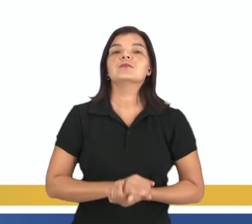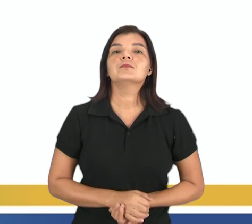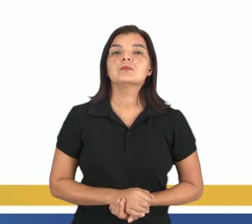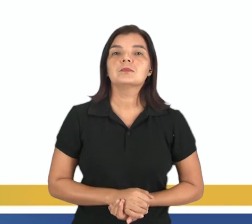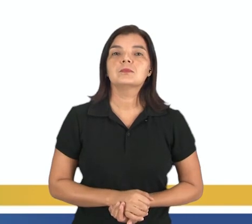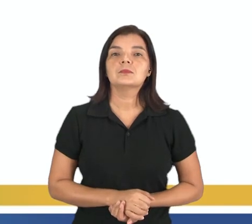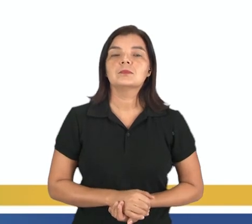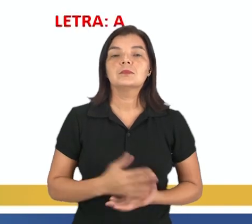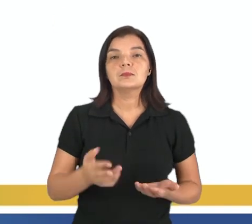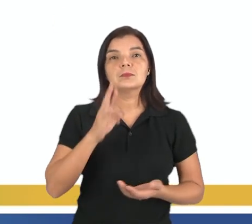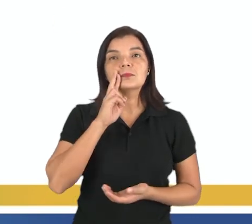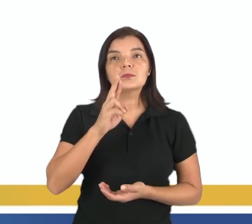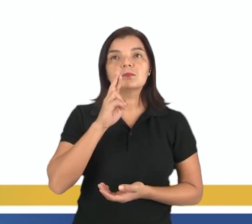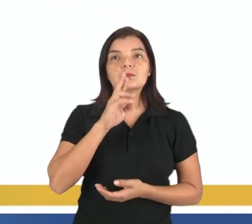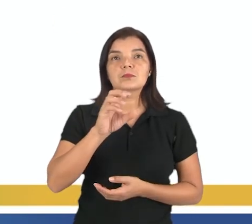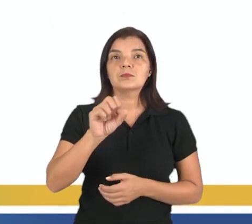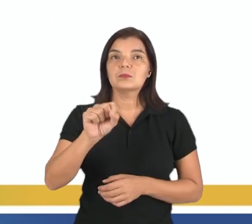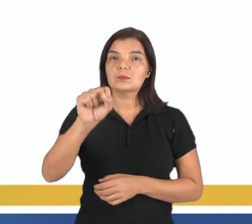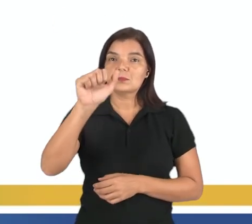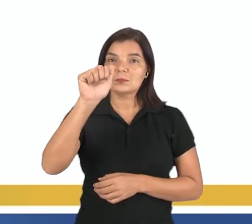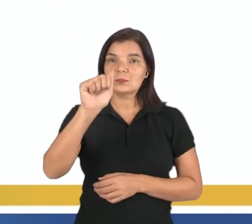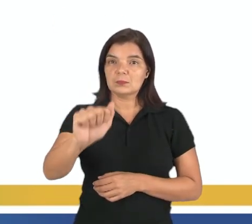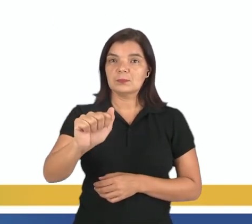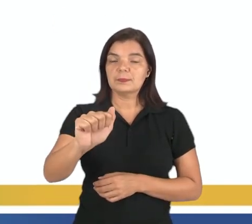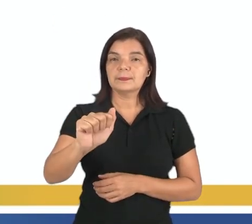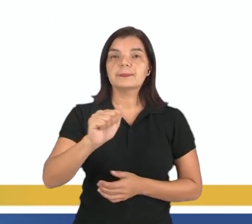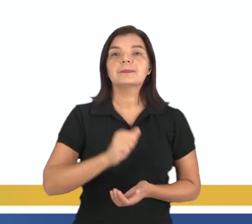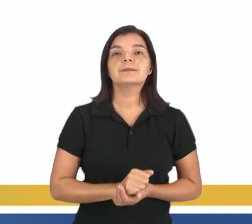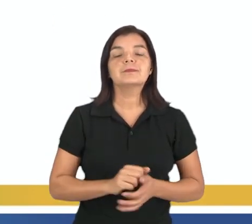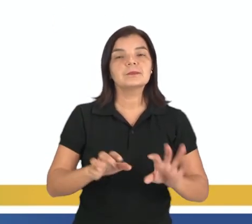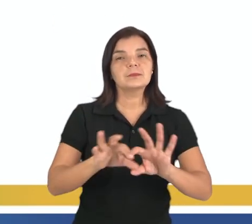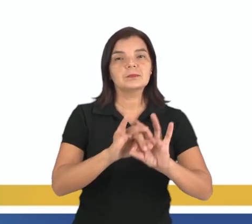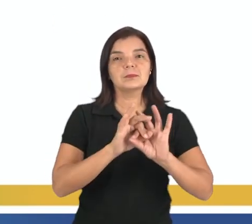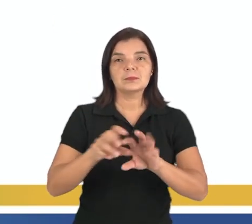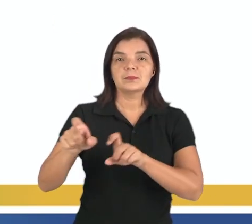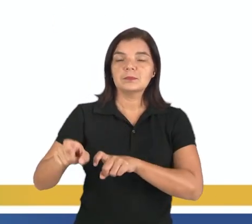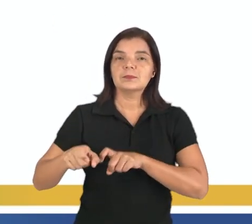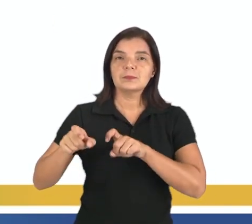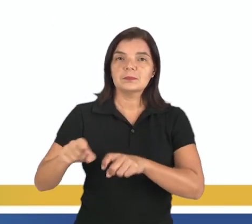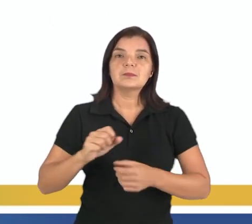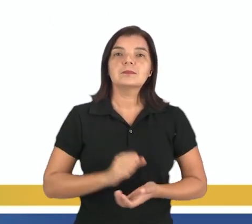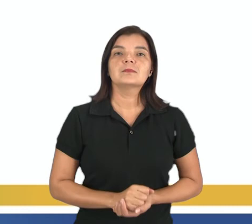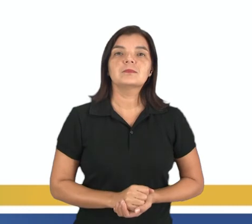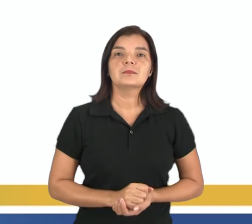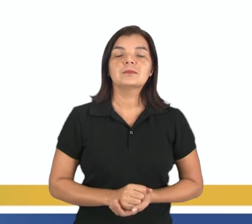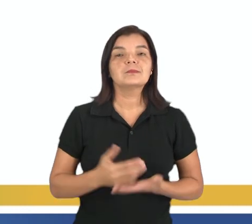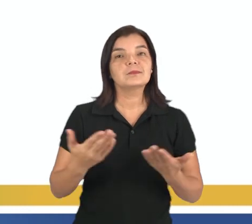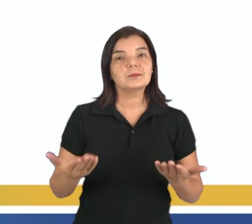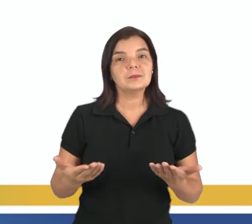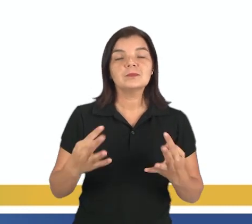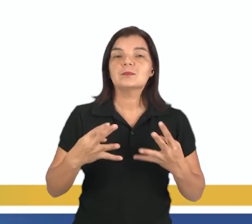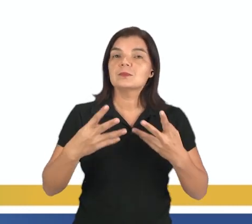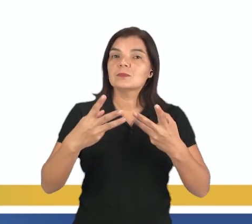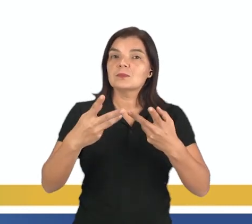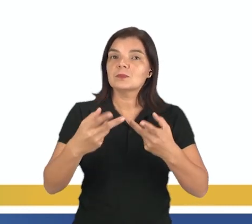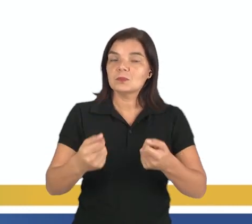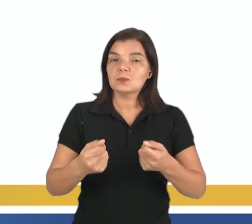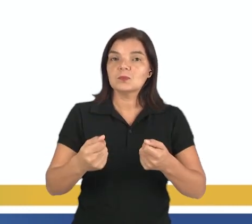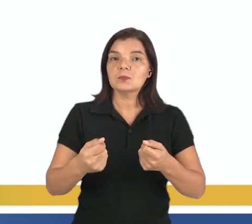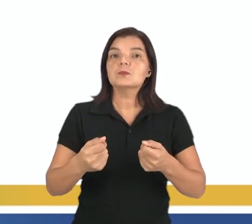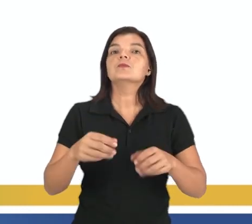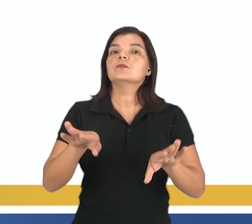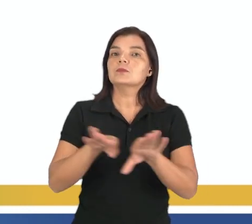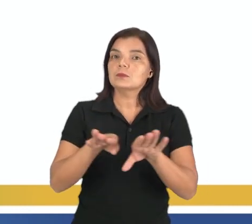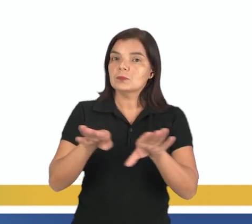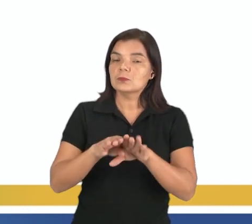A resposta correta, então, é a letra A, o pacto colonial, pois todos, tudo que